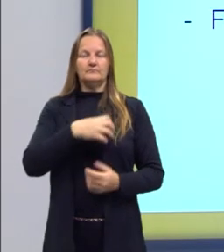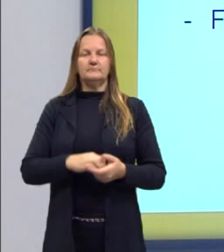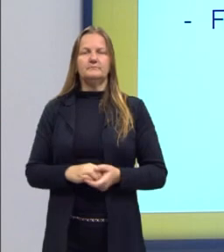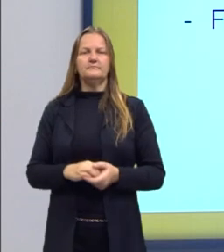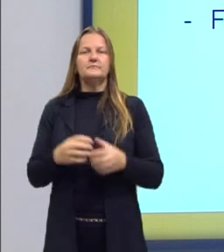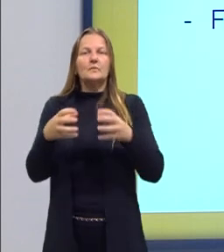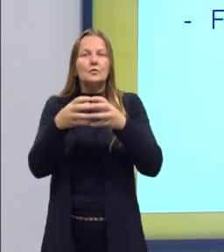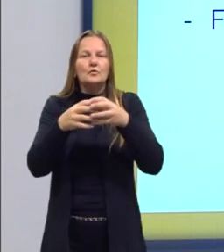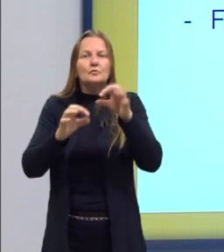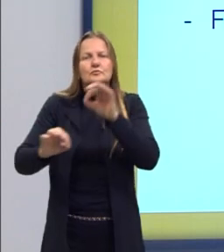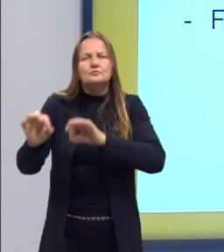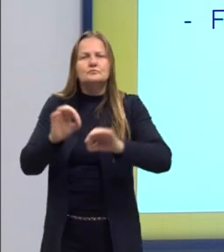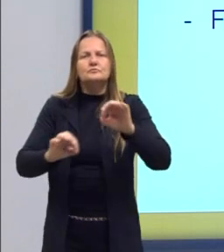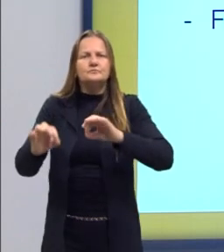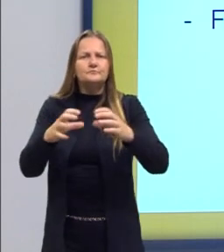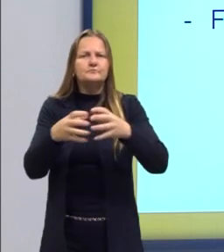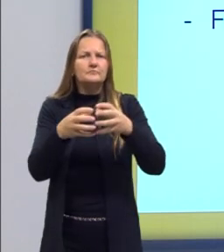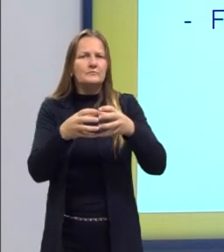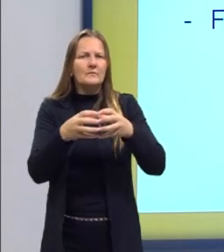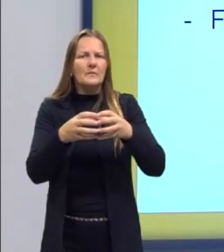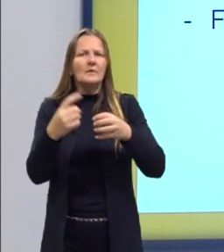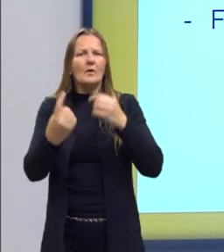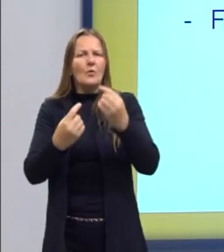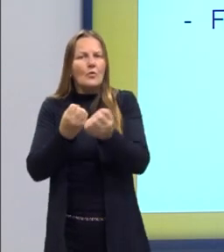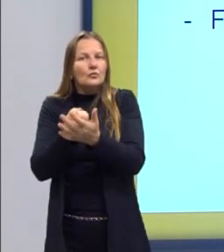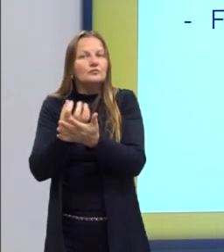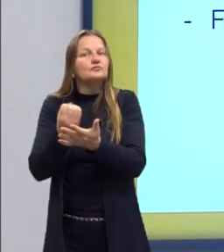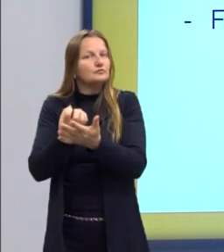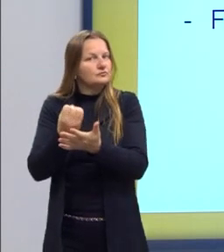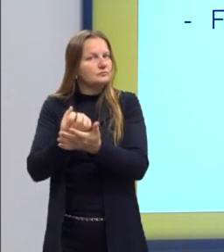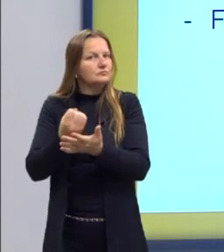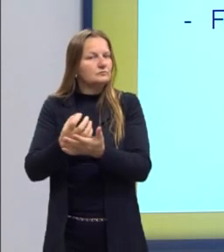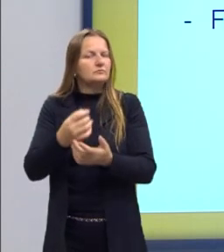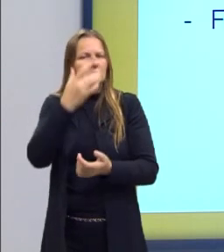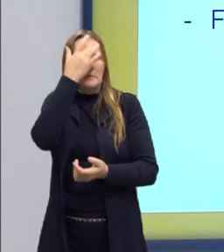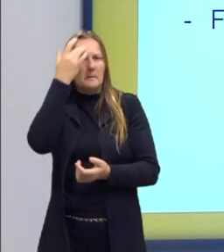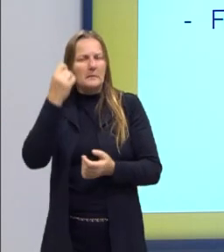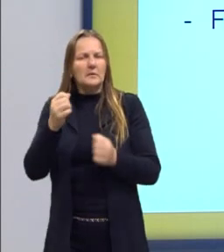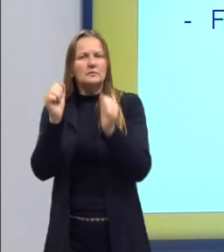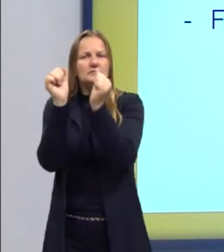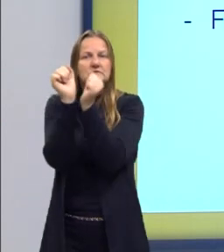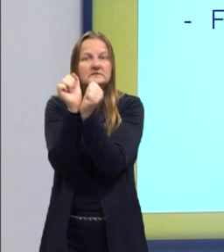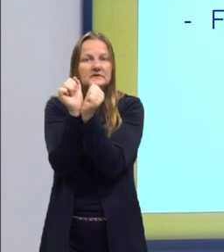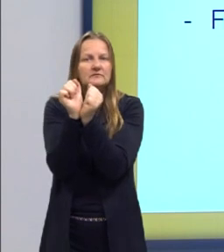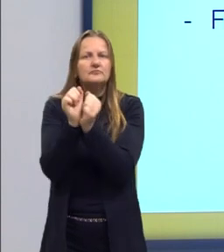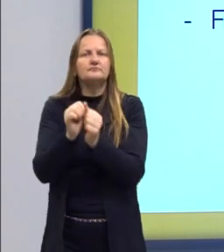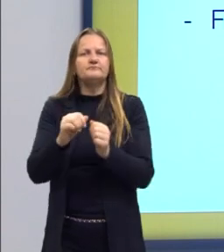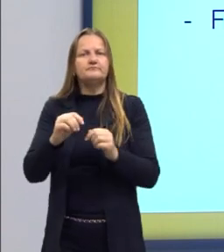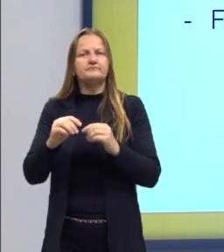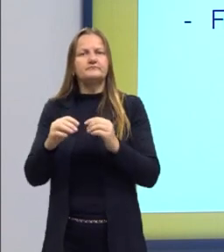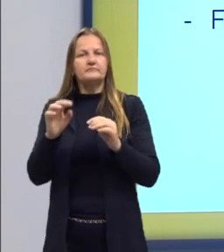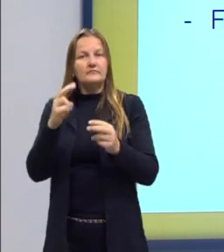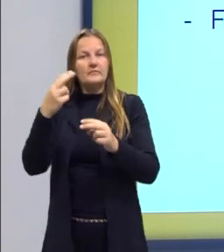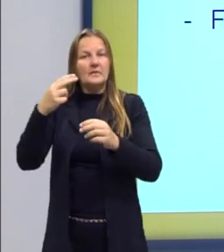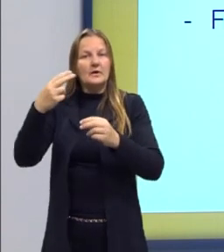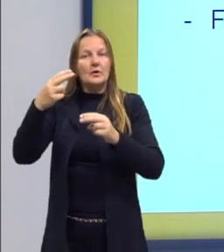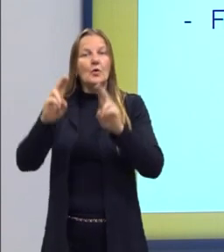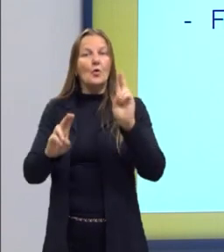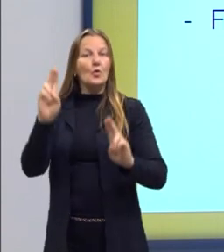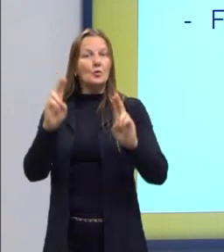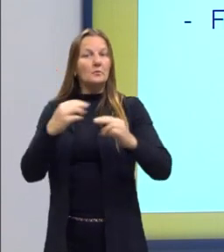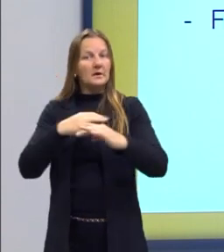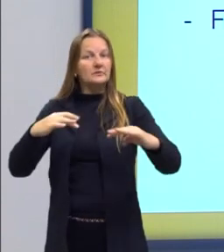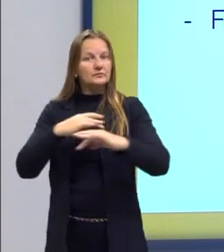muçulmanos, alguns alfabetizados, escravos numa situação urbana, escravos da